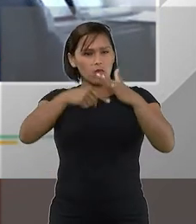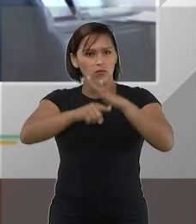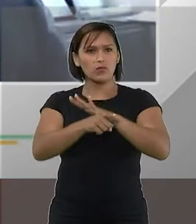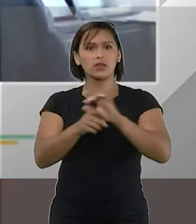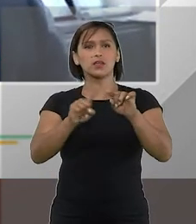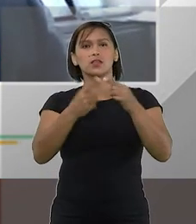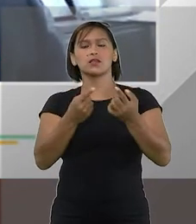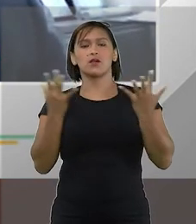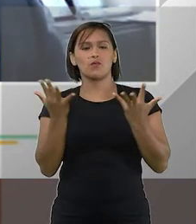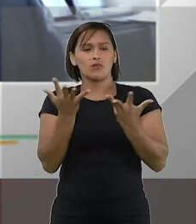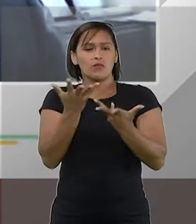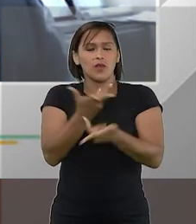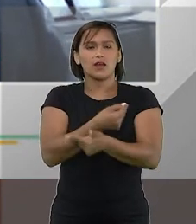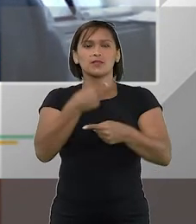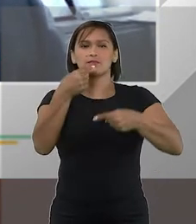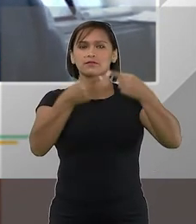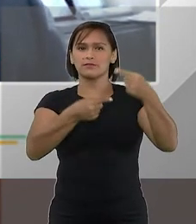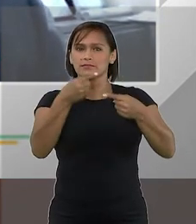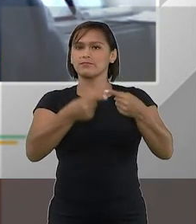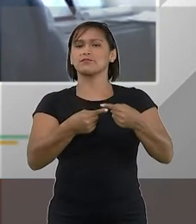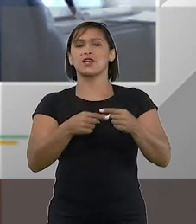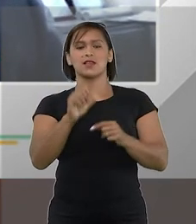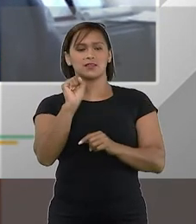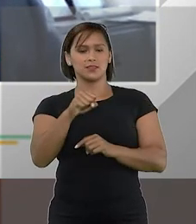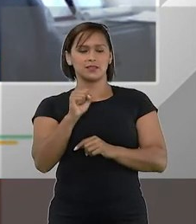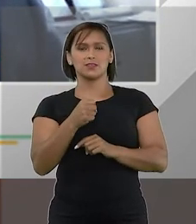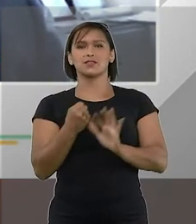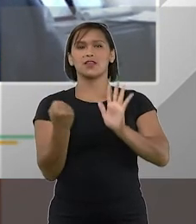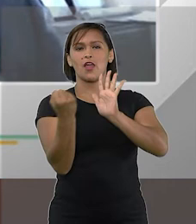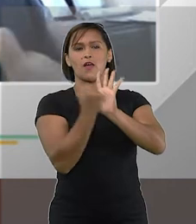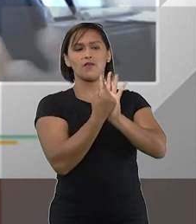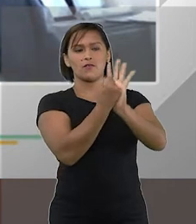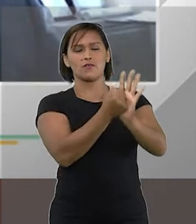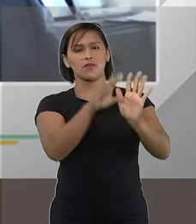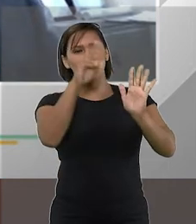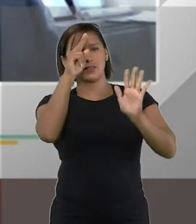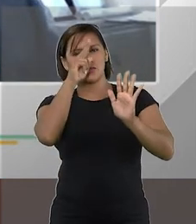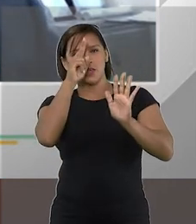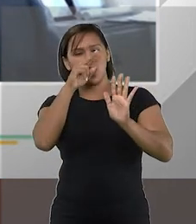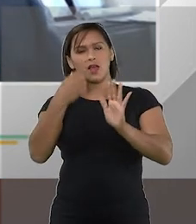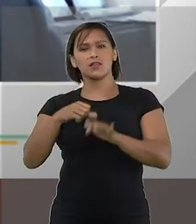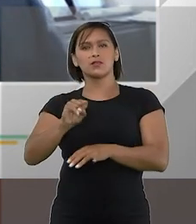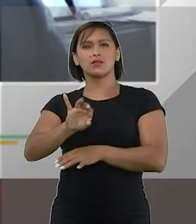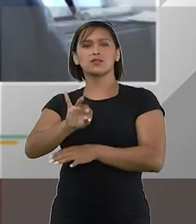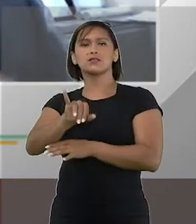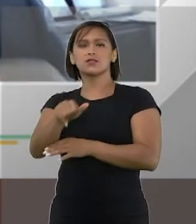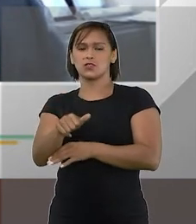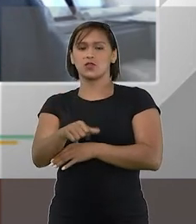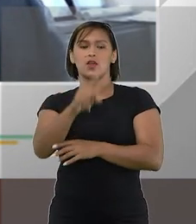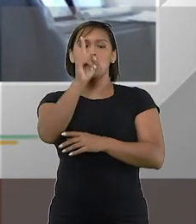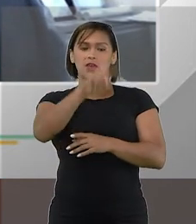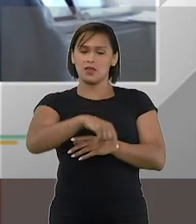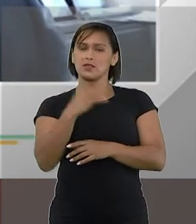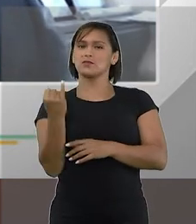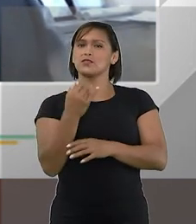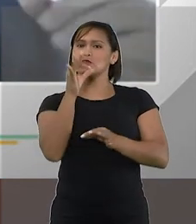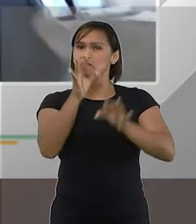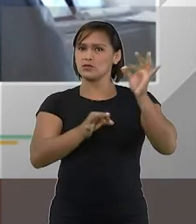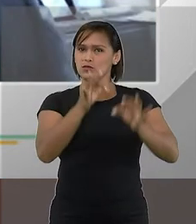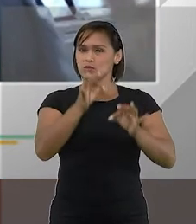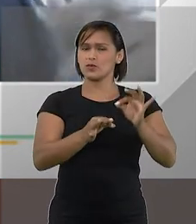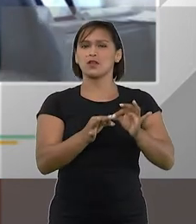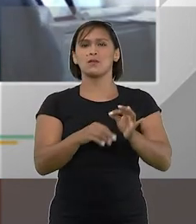denso então a qualidade do debate é algo que vai ficar vai entrar para os anais do STJ esse vai ser um